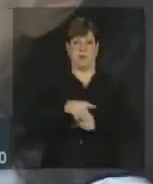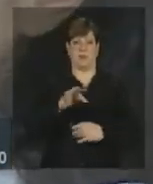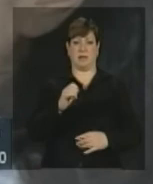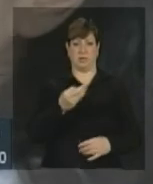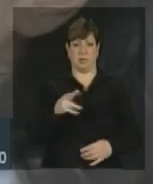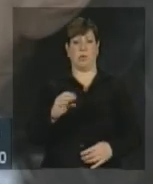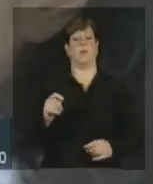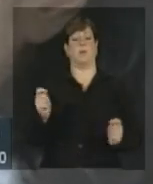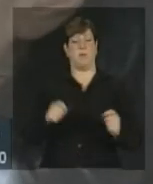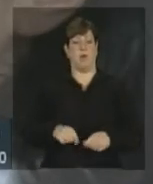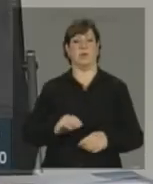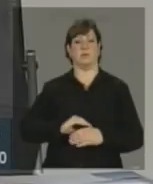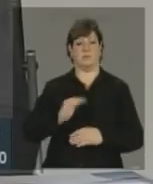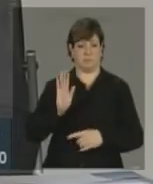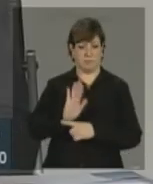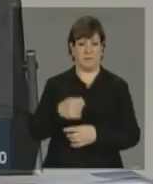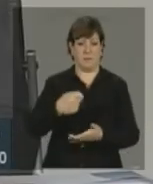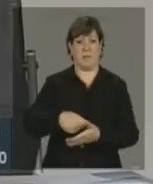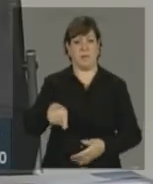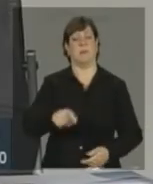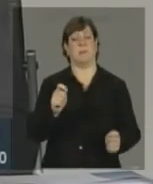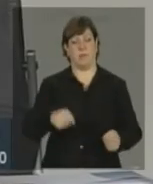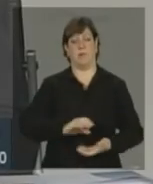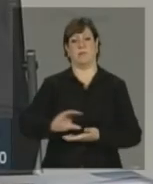Exatamente. Tá,